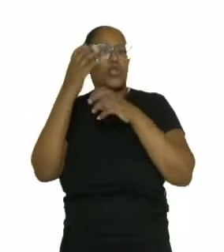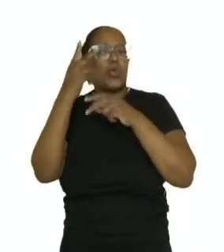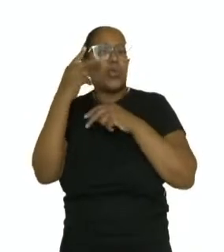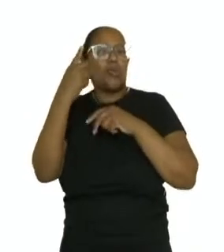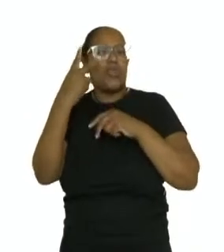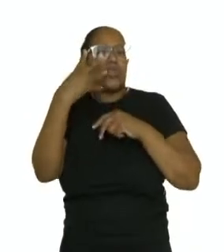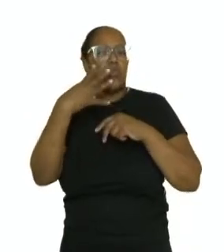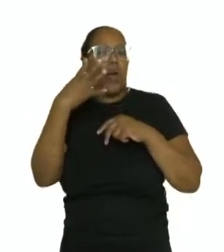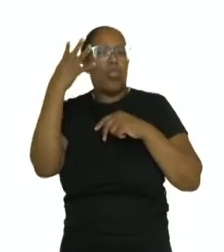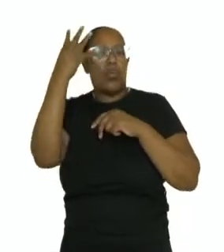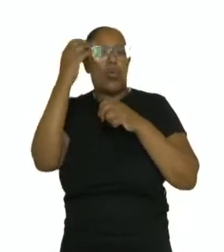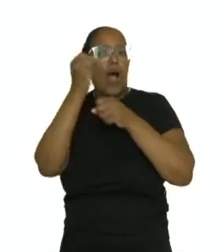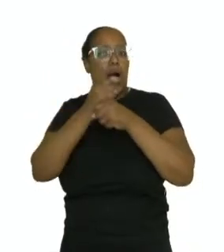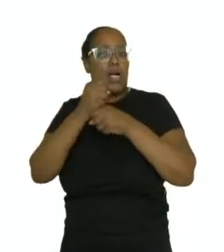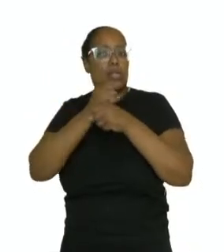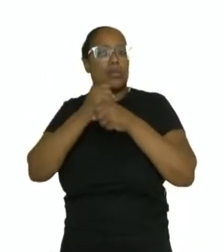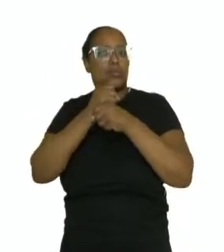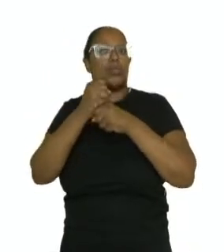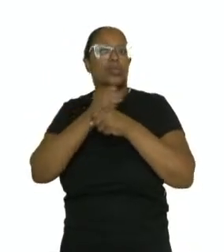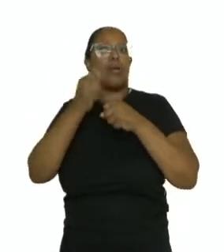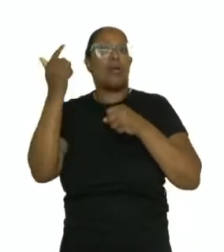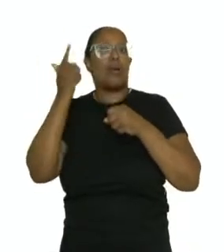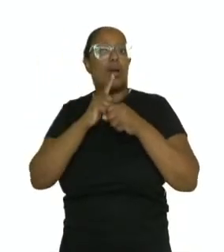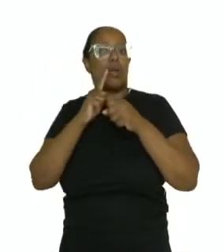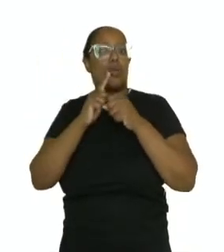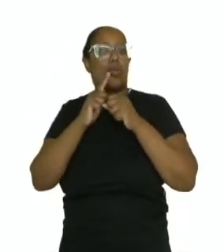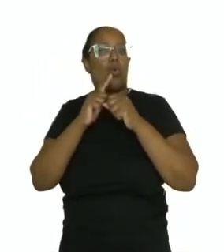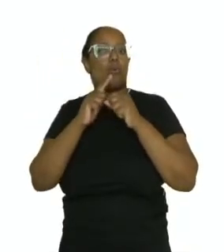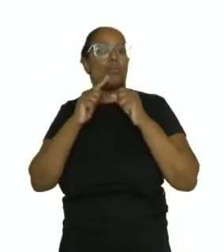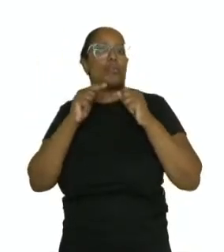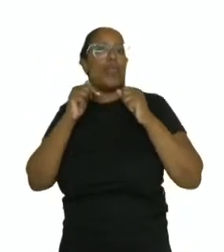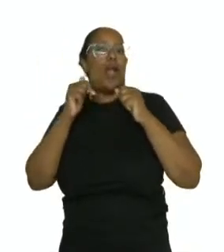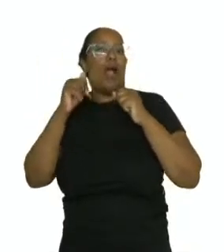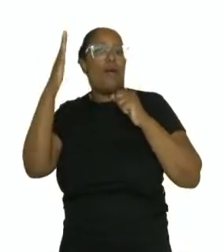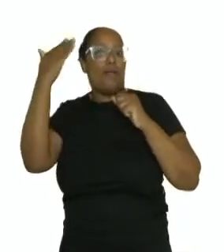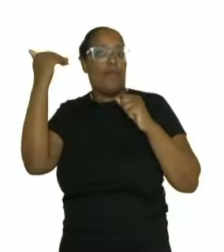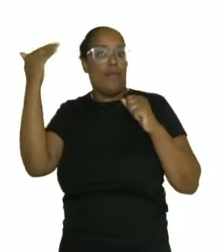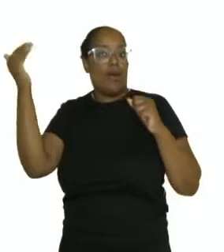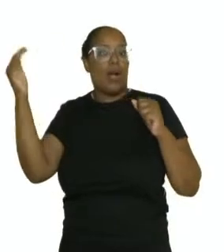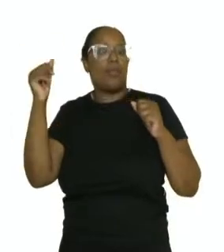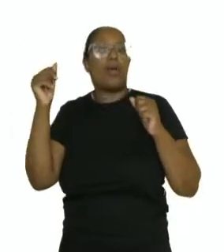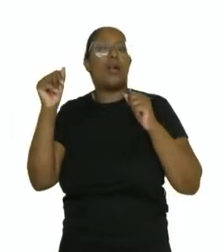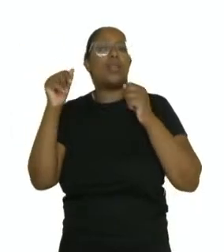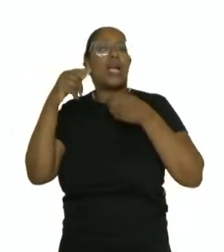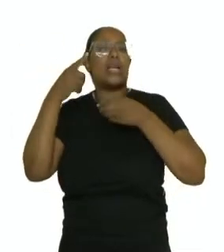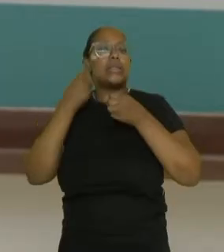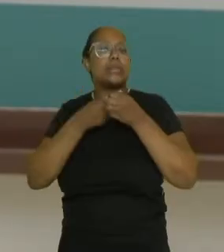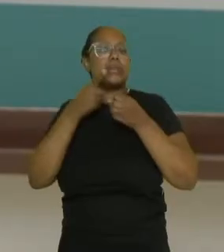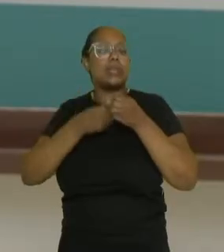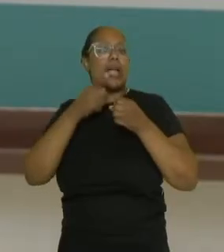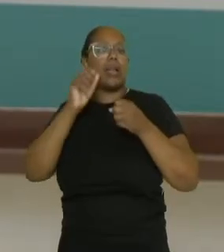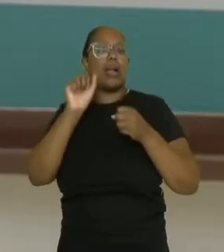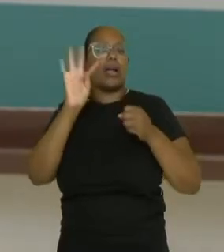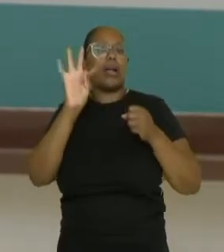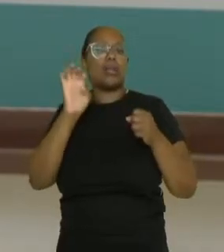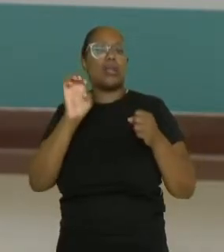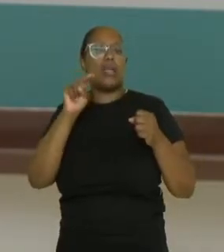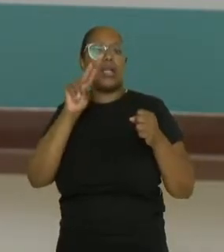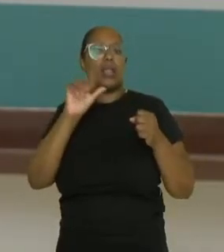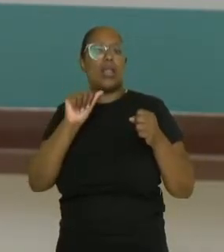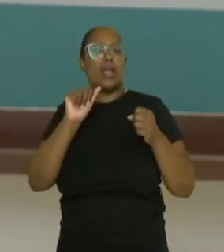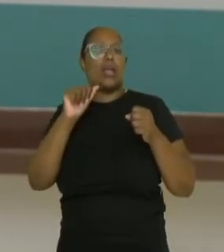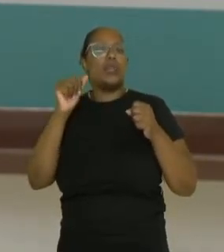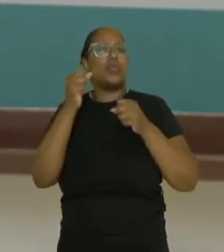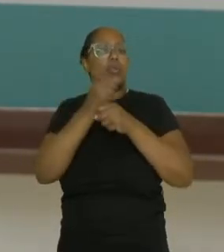modalidade ganhou destaque de vez a partir dos jogos de Atenas 2004 então Atenas 2004 ficou